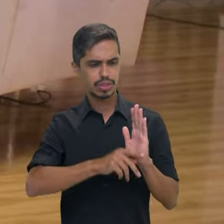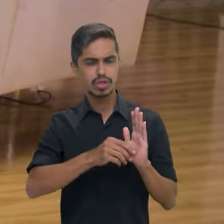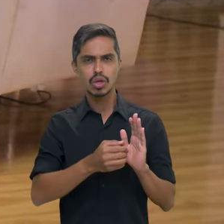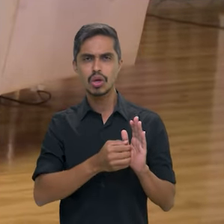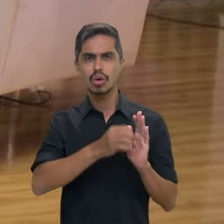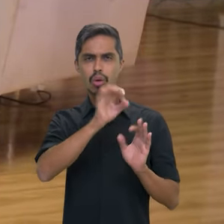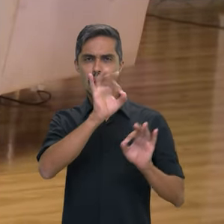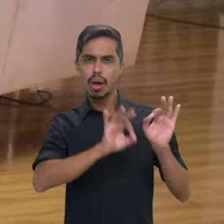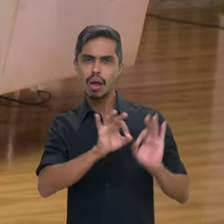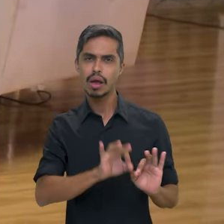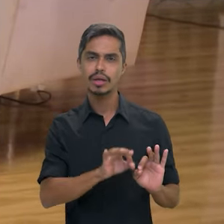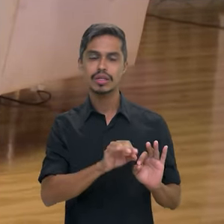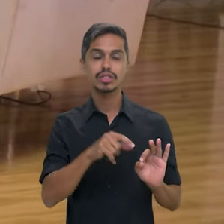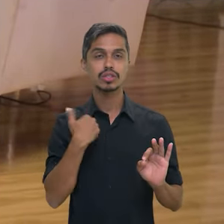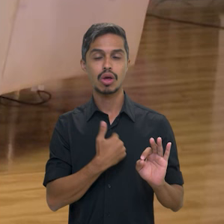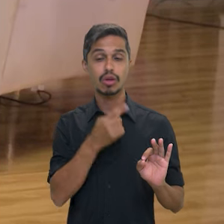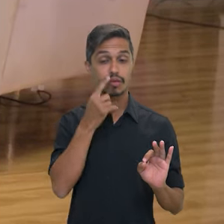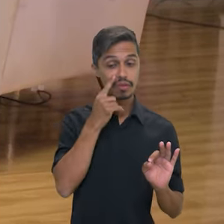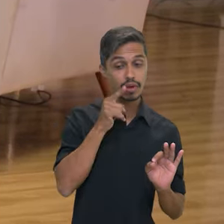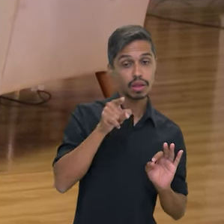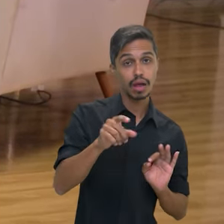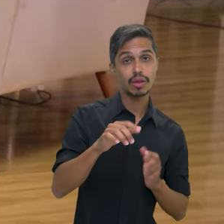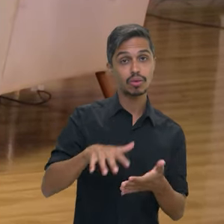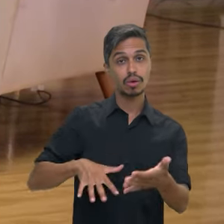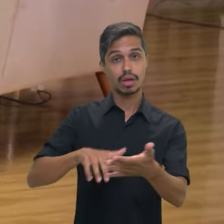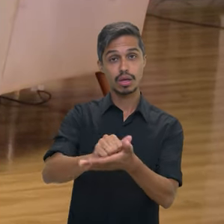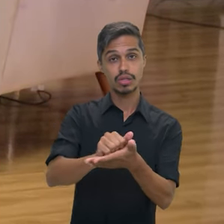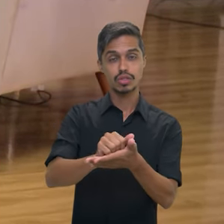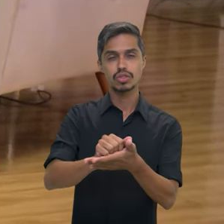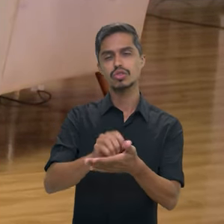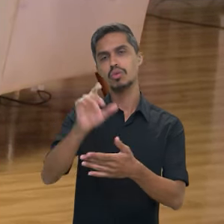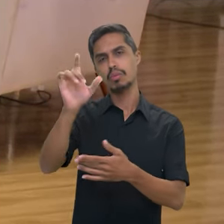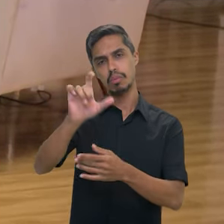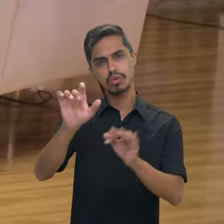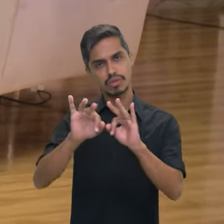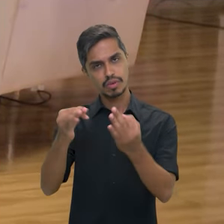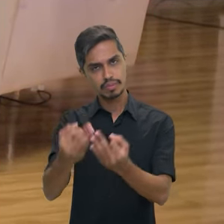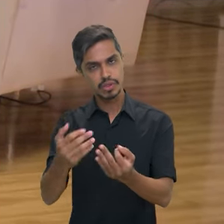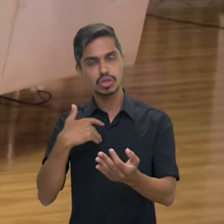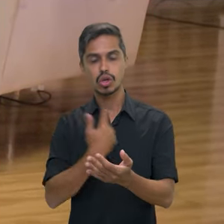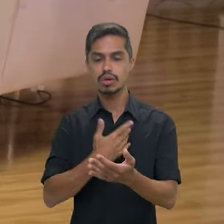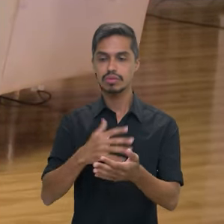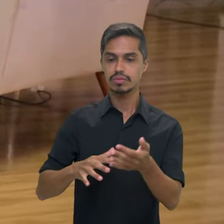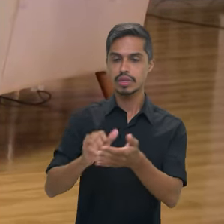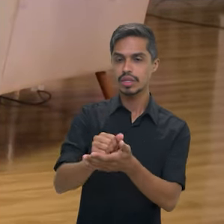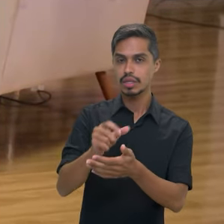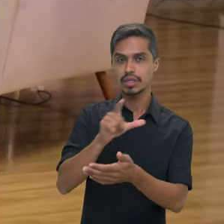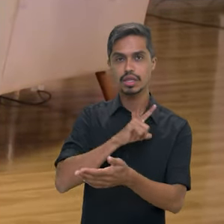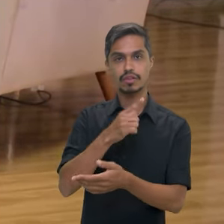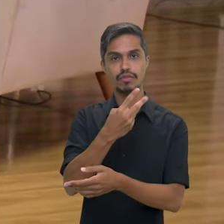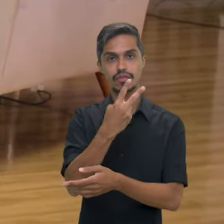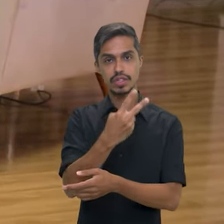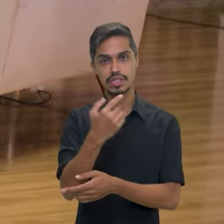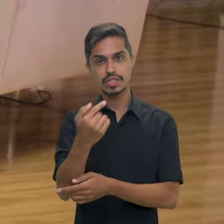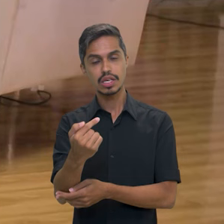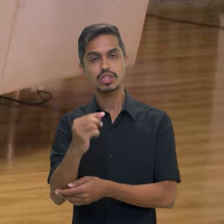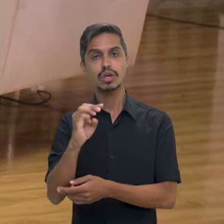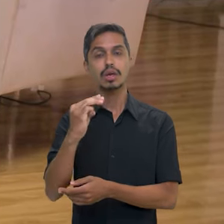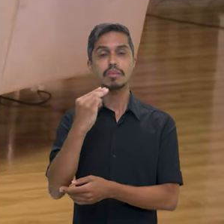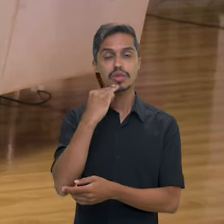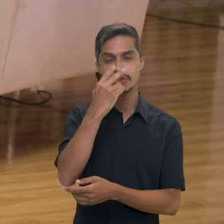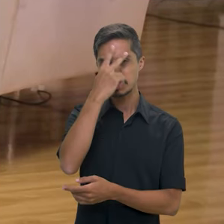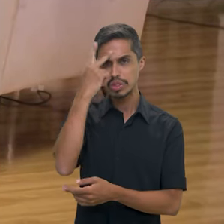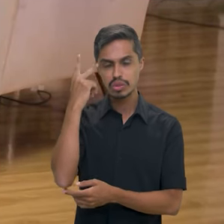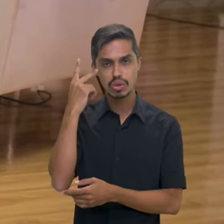esta população, a gente vai lá no cadastro, por exemplo, no cadastro Bolsa Família. Nós encontramos 27 milhões